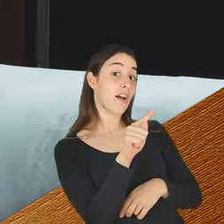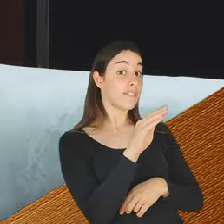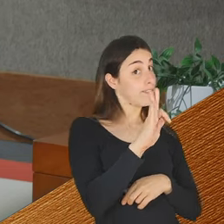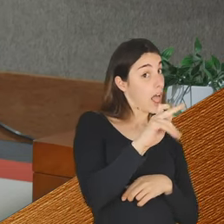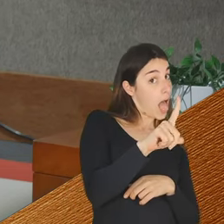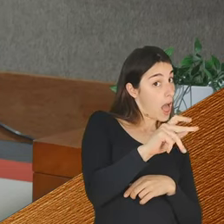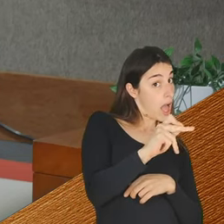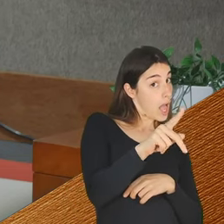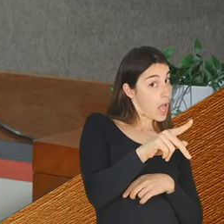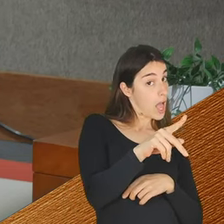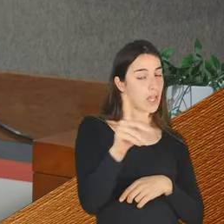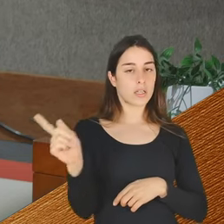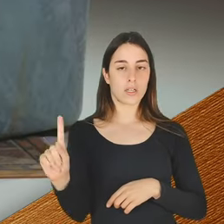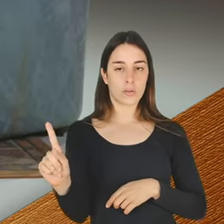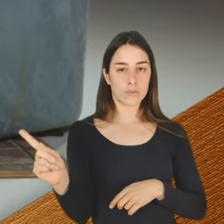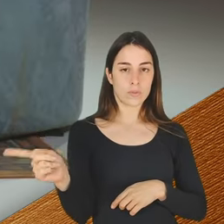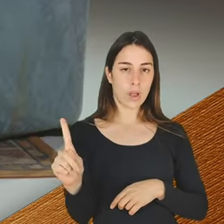Não. Gustavo?